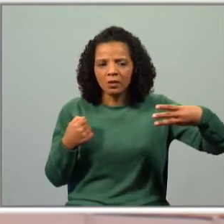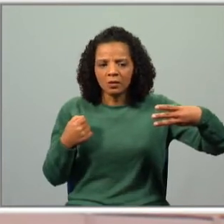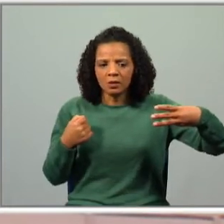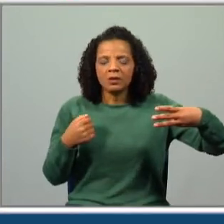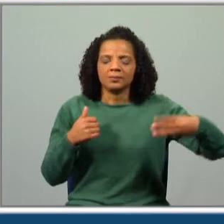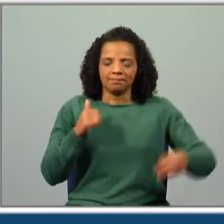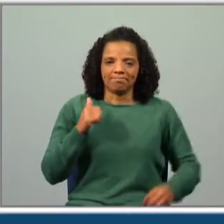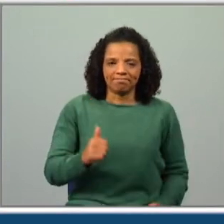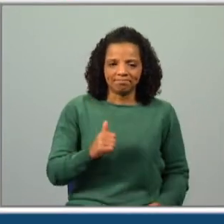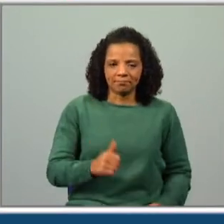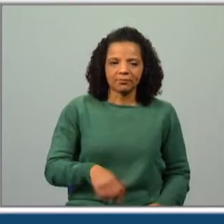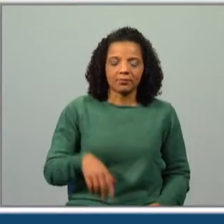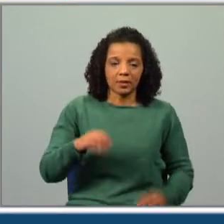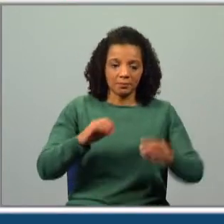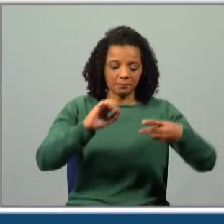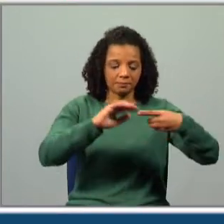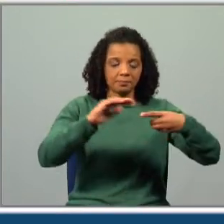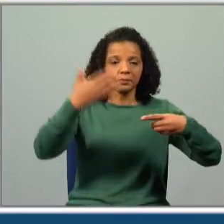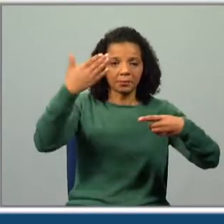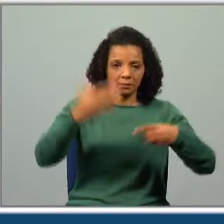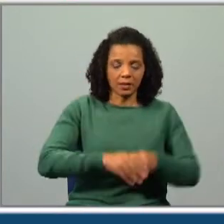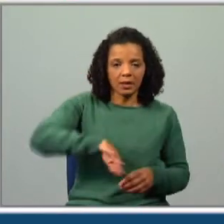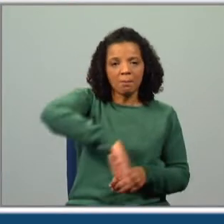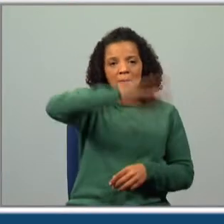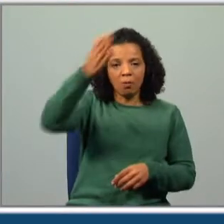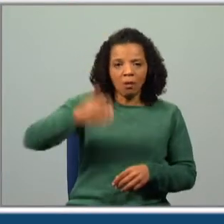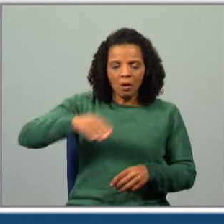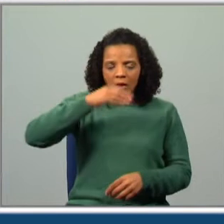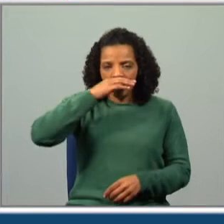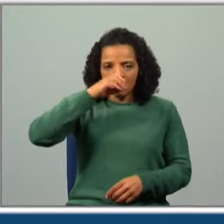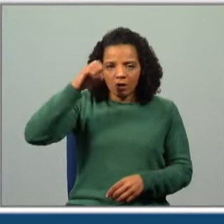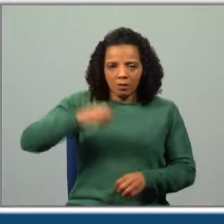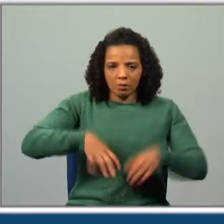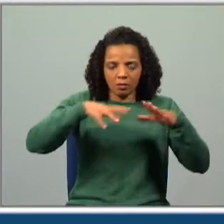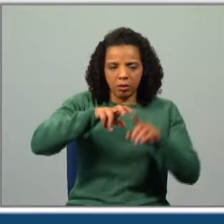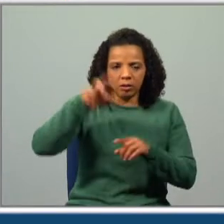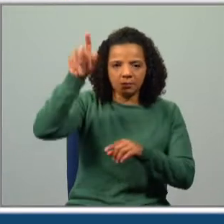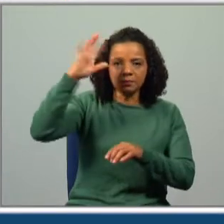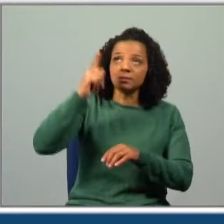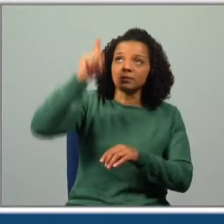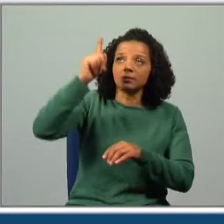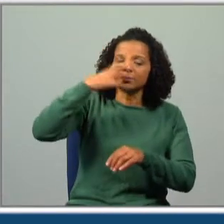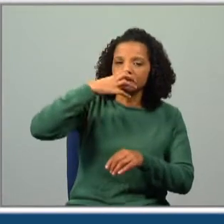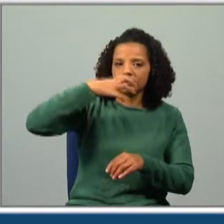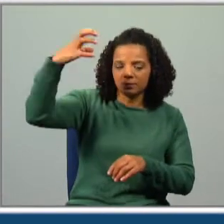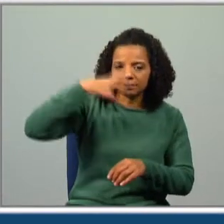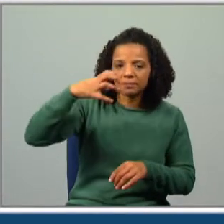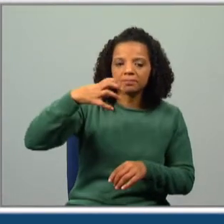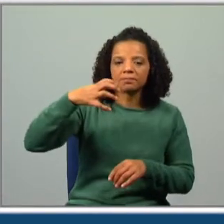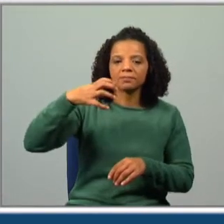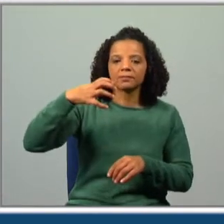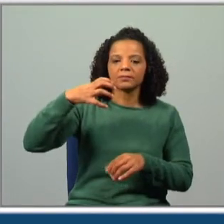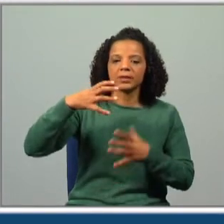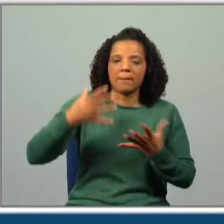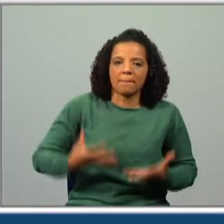Sim, devia subir a montanha mágica e quando chegasse lá acima, gritar aos quatro ventos